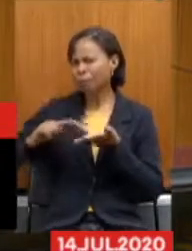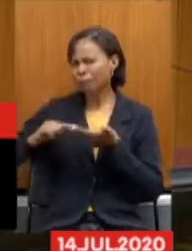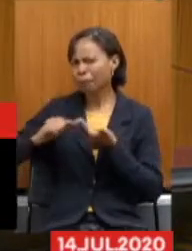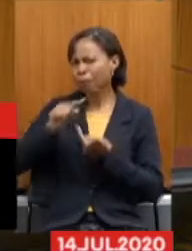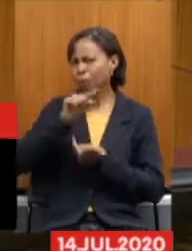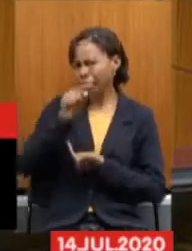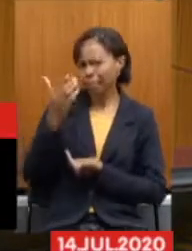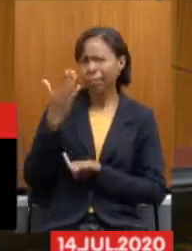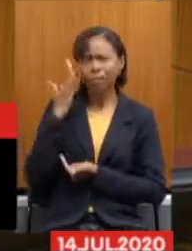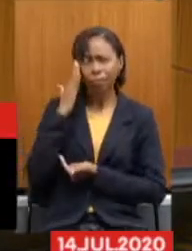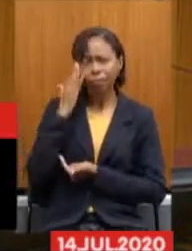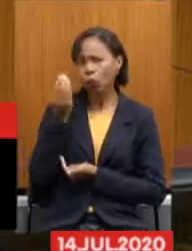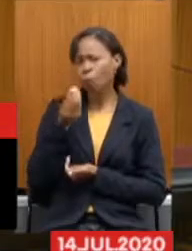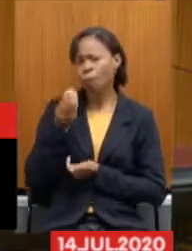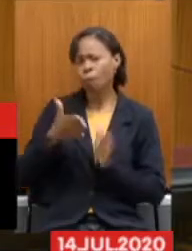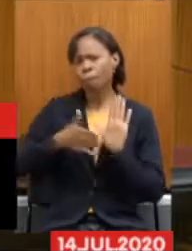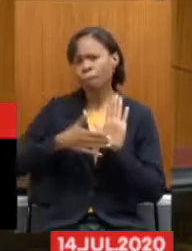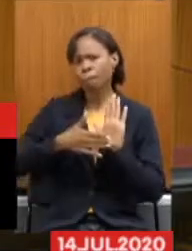proposta dos trabalhadores.